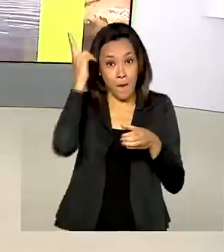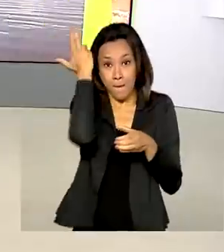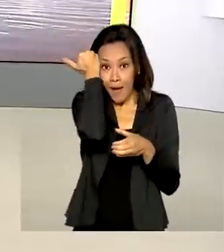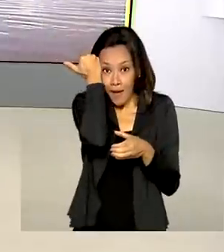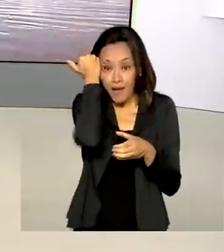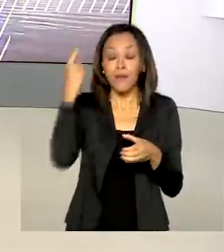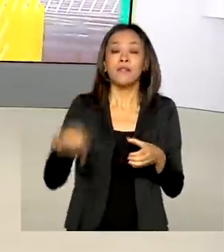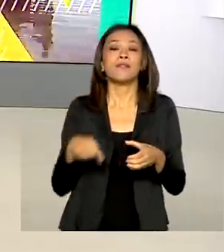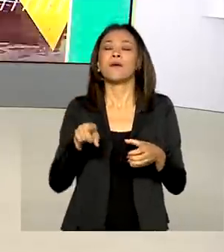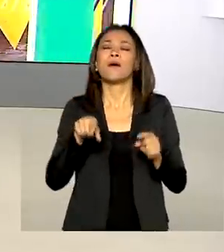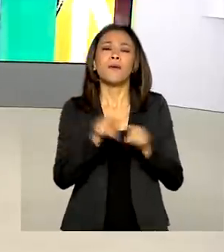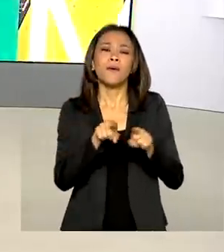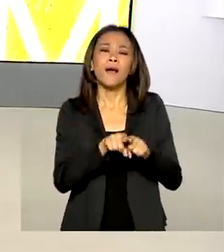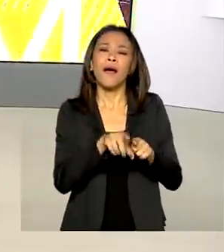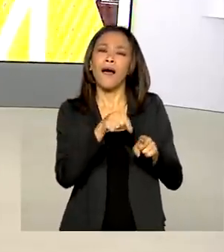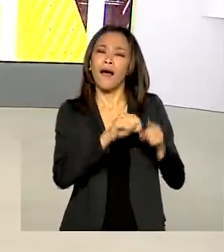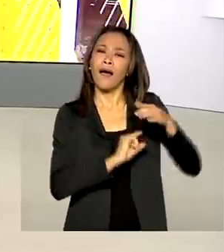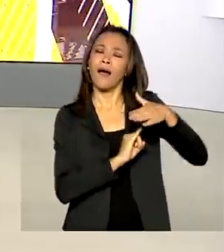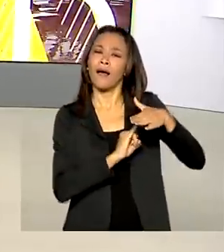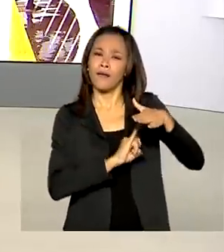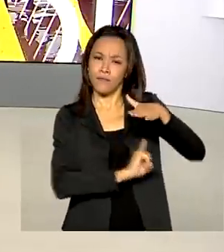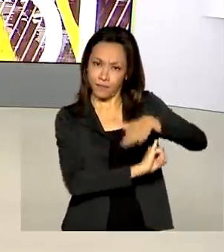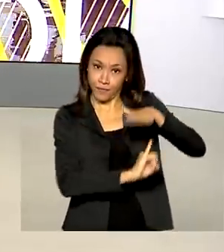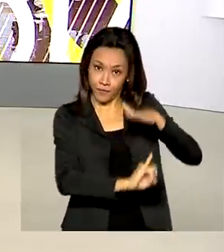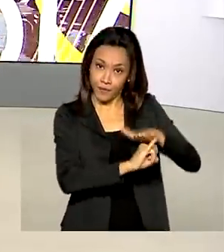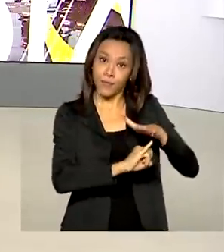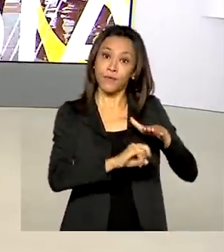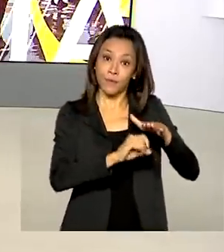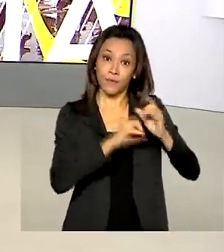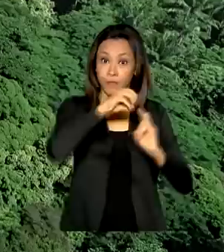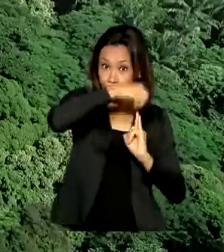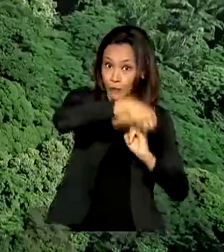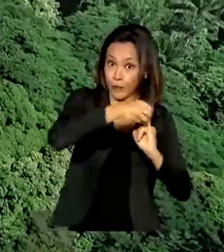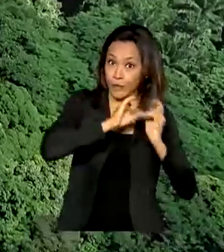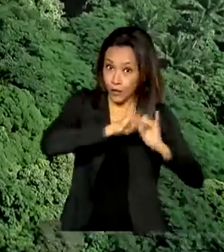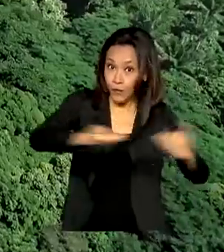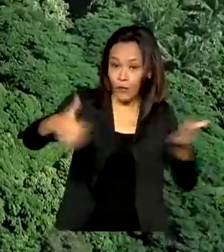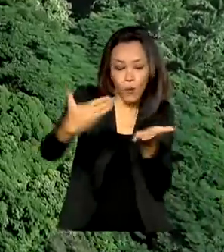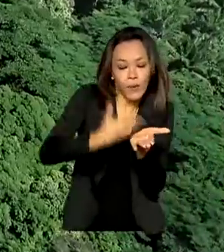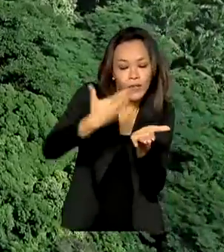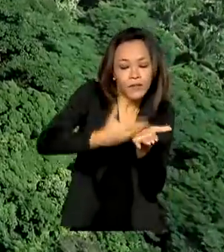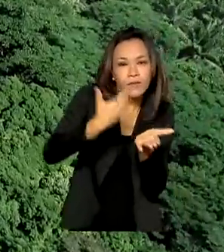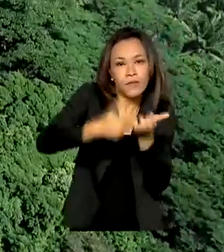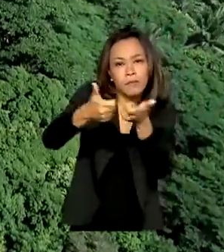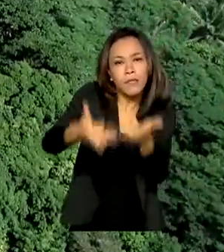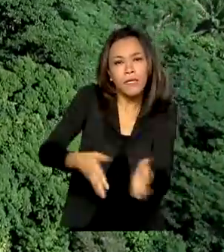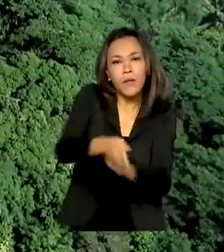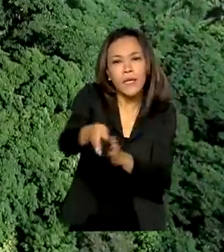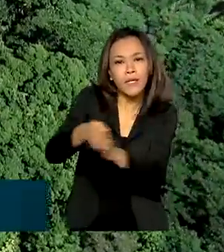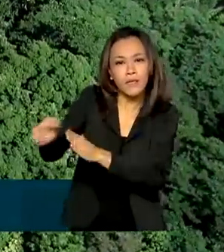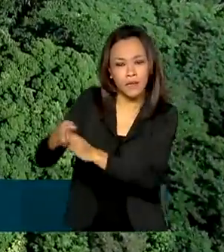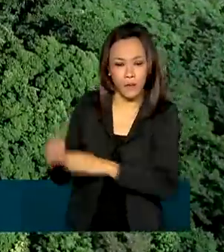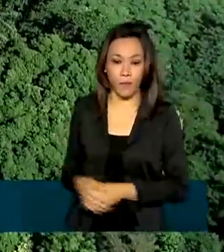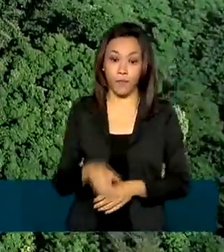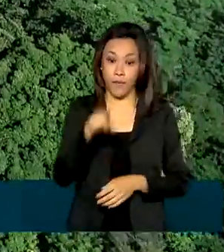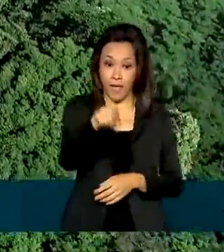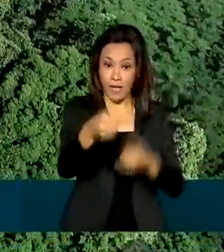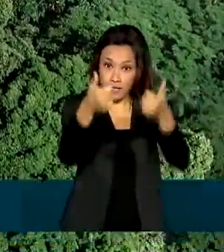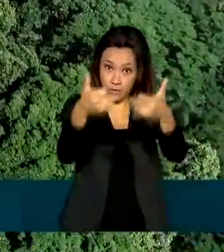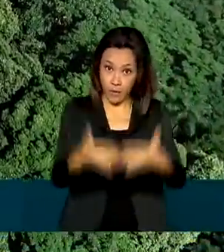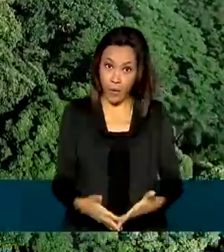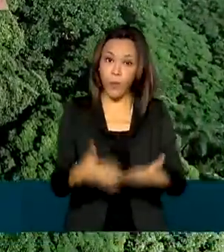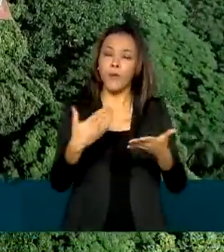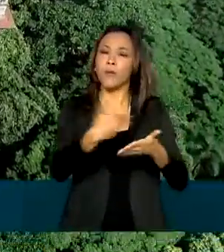recomendações para evitar a disseminação do vírus durante o feriado. No documento, a Fiocruz ressalta que nenhuma